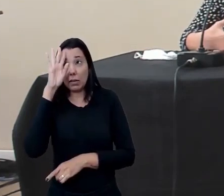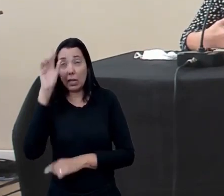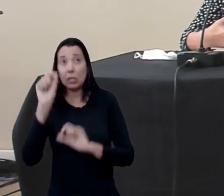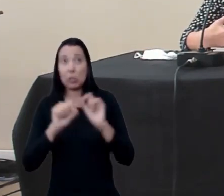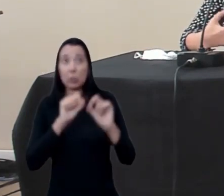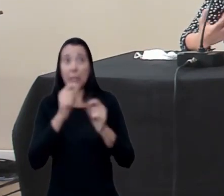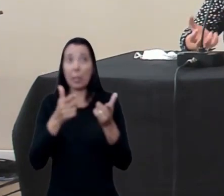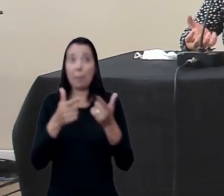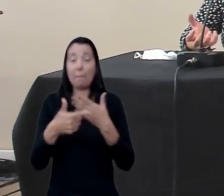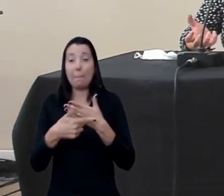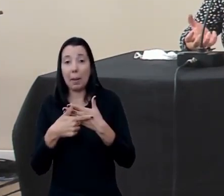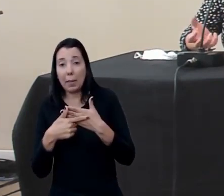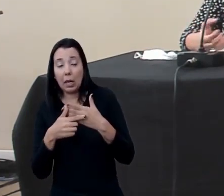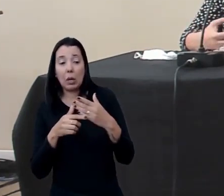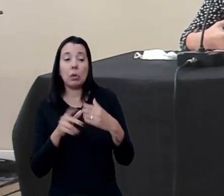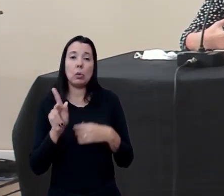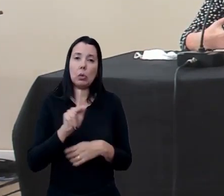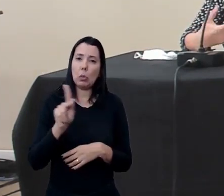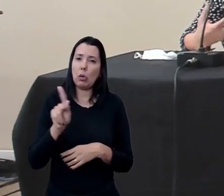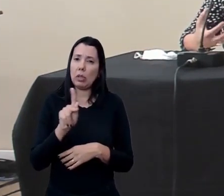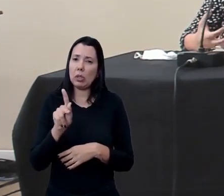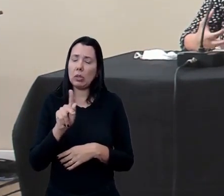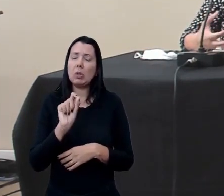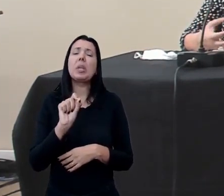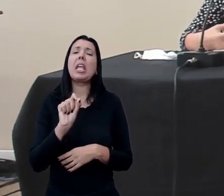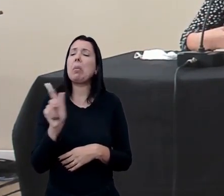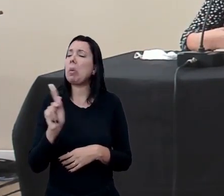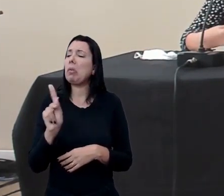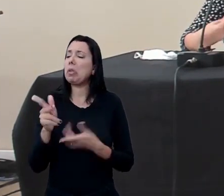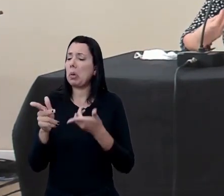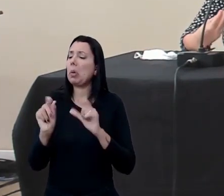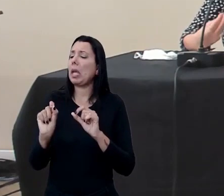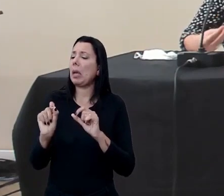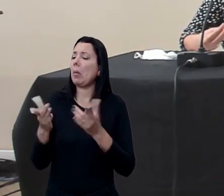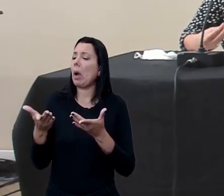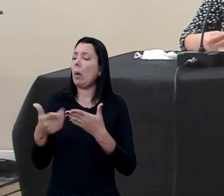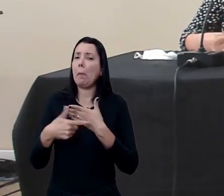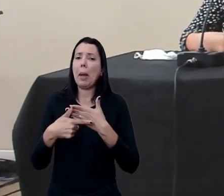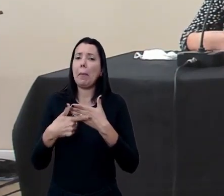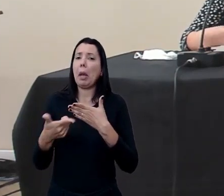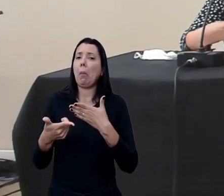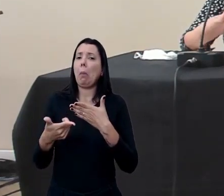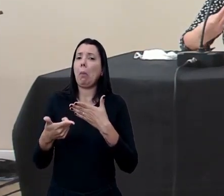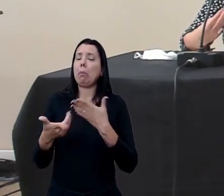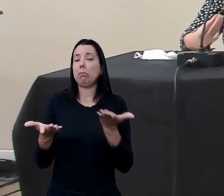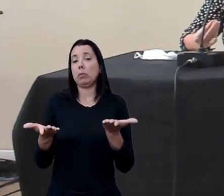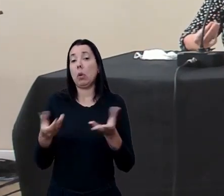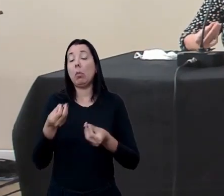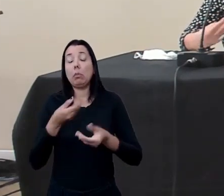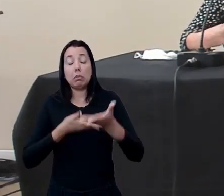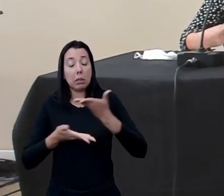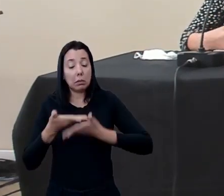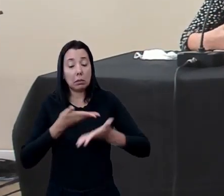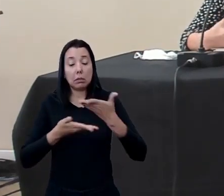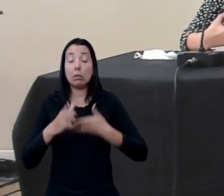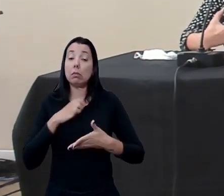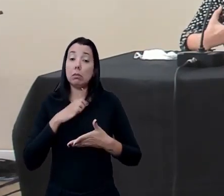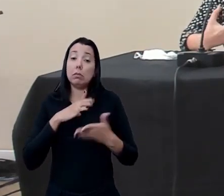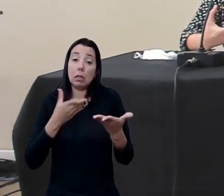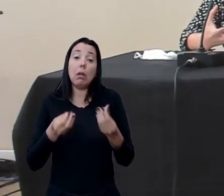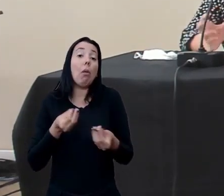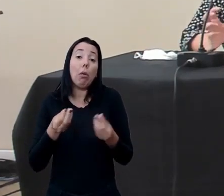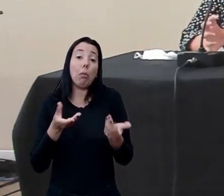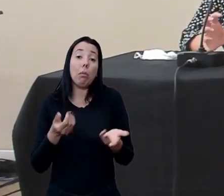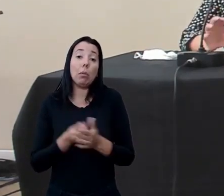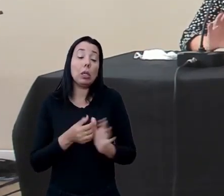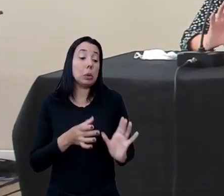sobre o papel do educador não é? o é ser docente? qual é o nosso papel? como é que a gente mantém as relações? como é que a gente mantém